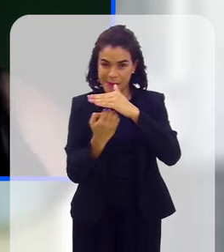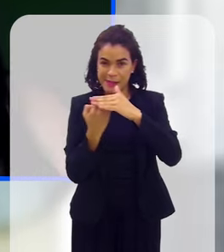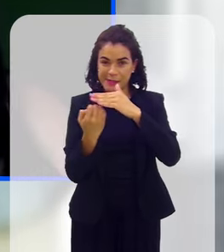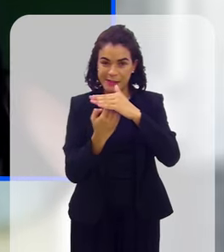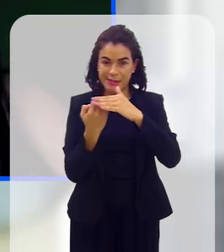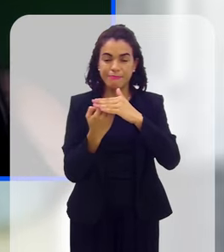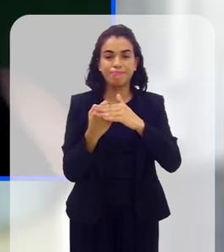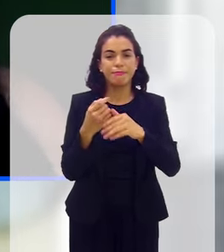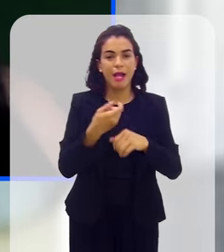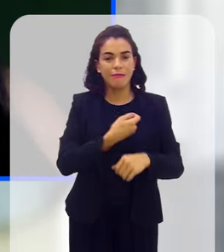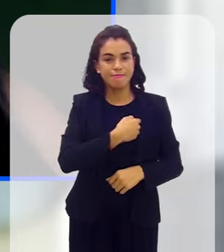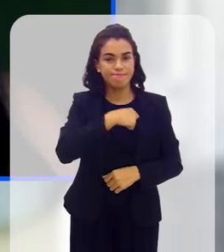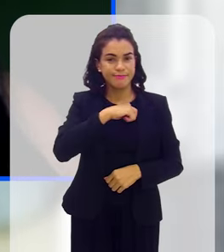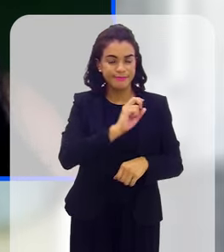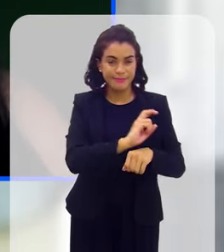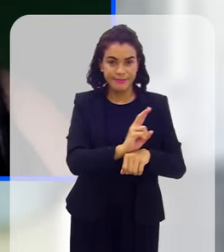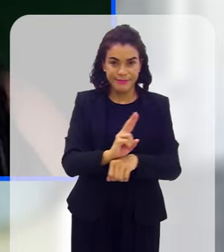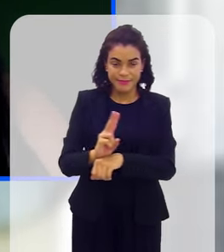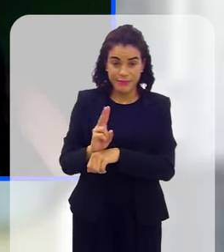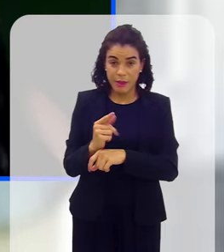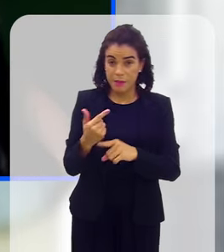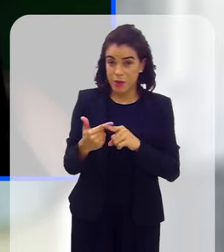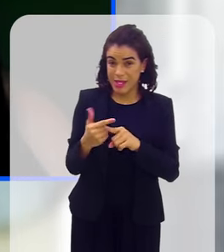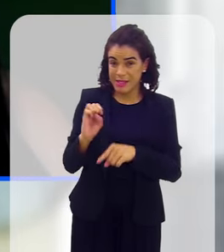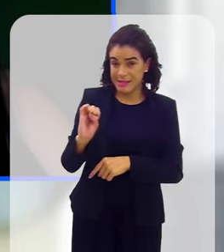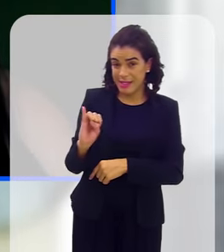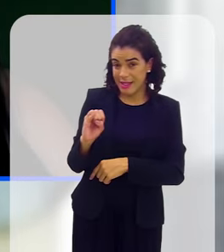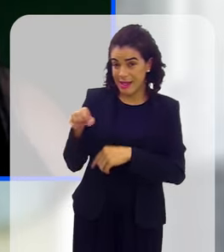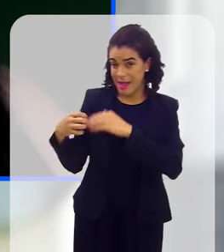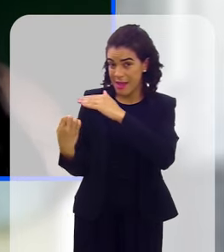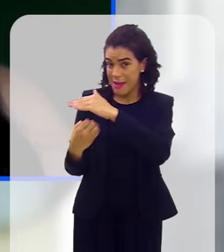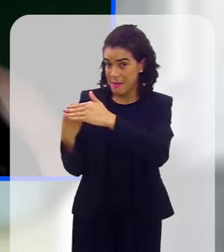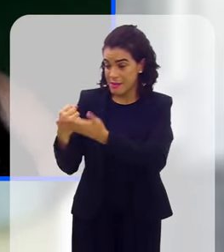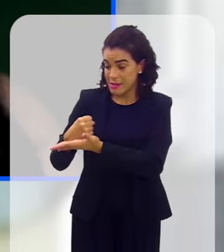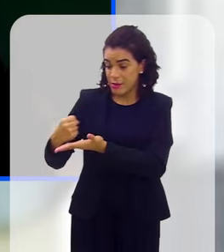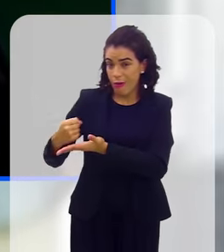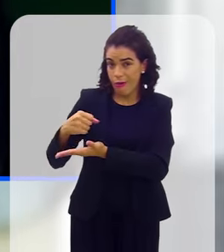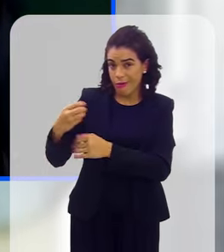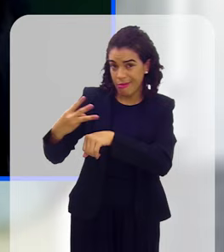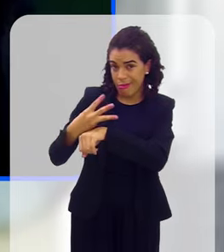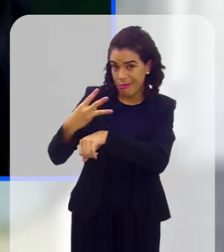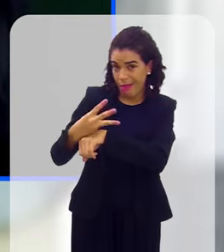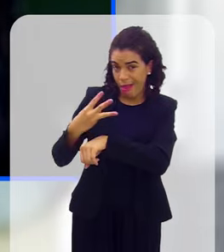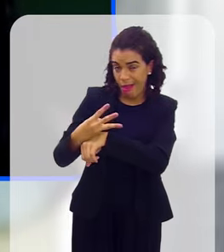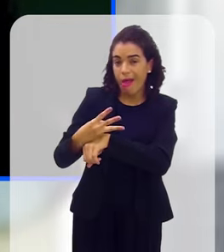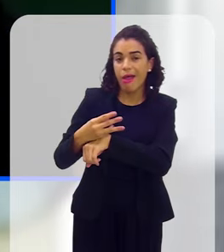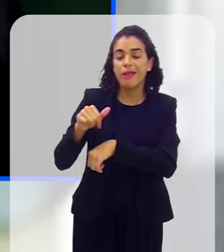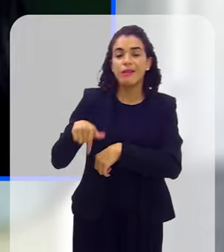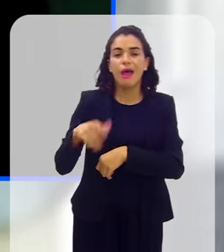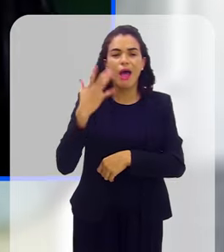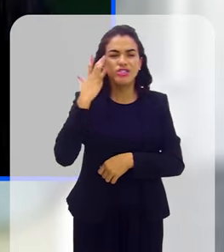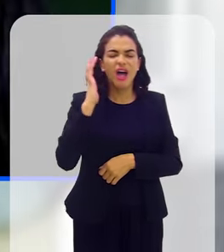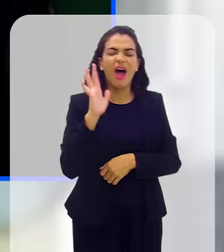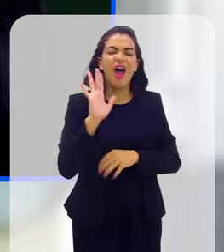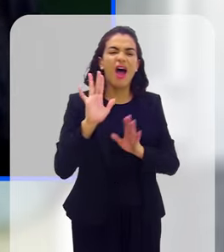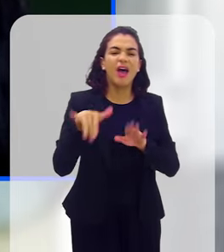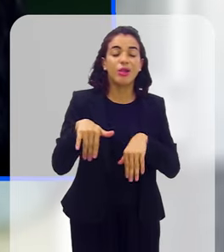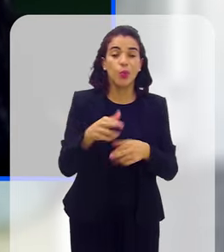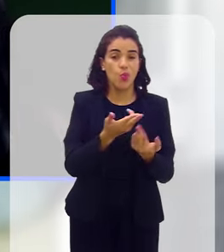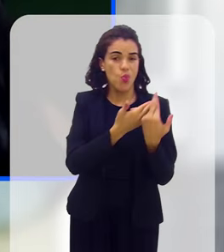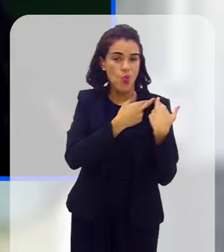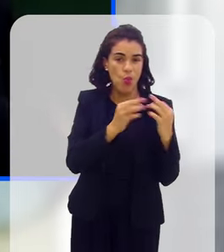para a fiscalização. Porque se ela não fizer, se ela simplesmente contratar e achar que não é